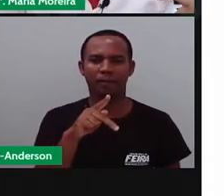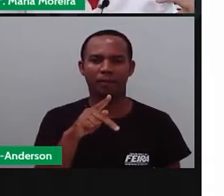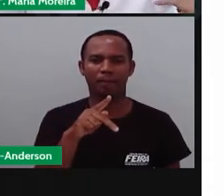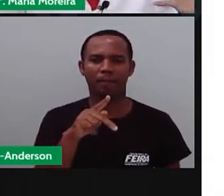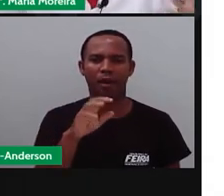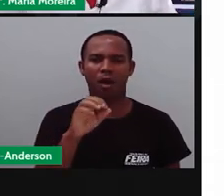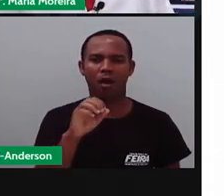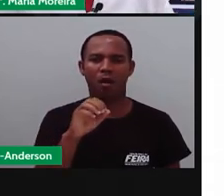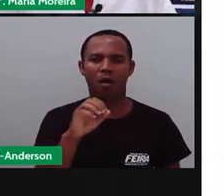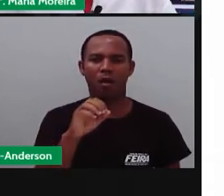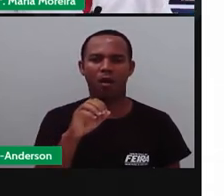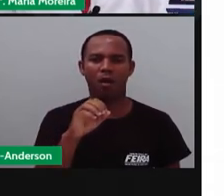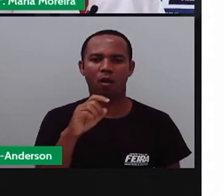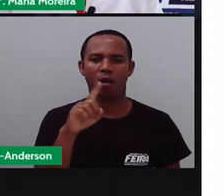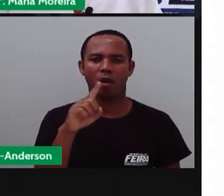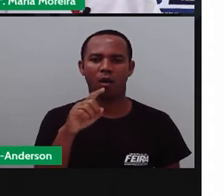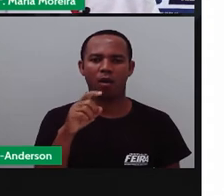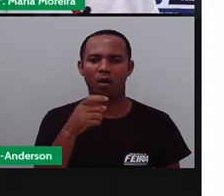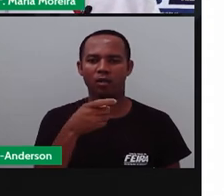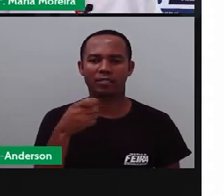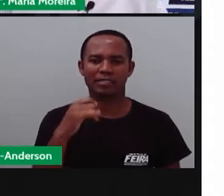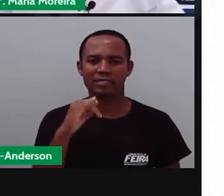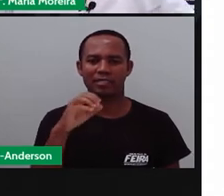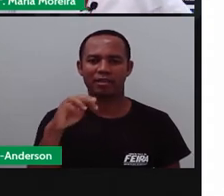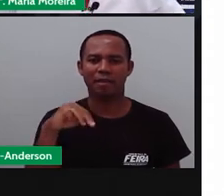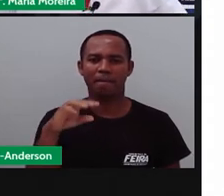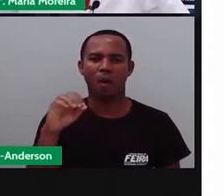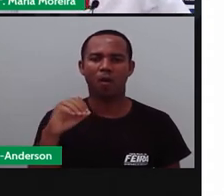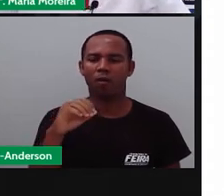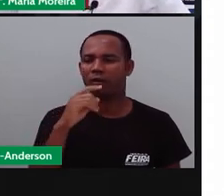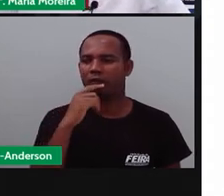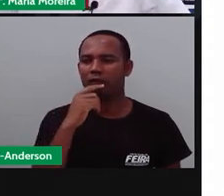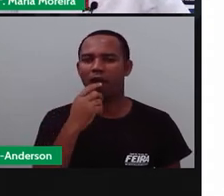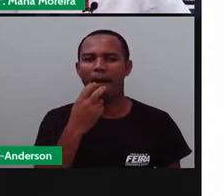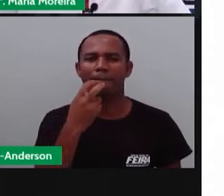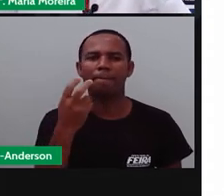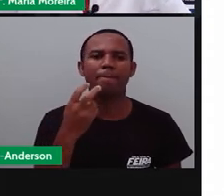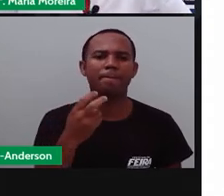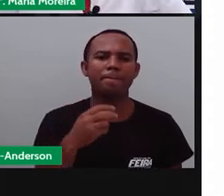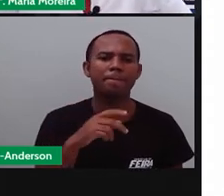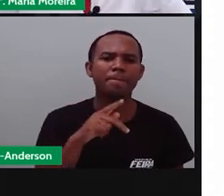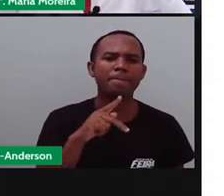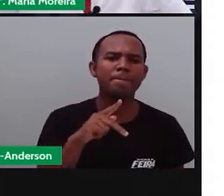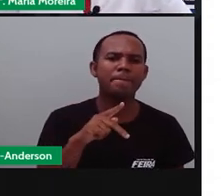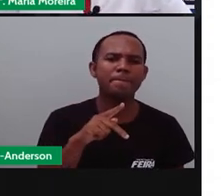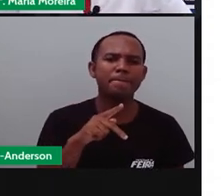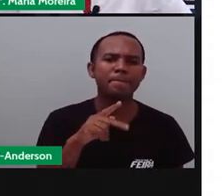Próximo. Qual foi? Pró. Se eu digo casa. casa.